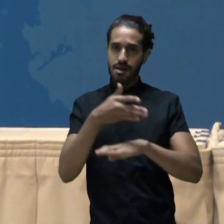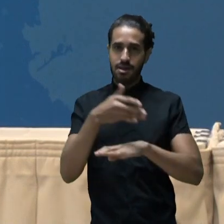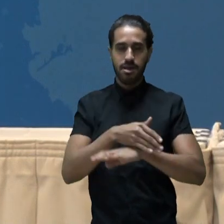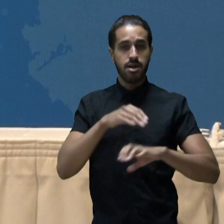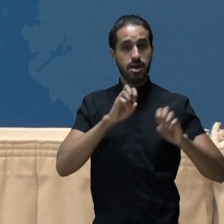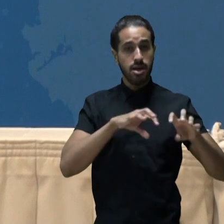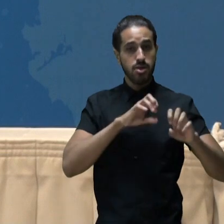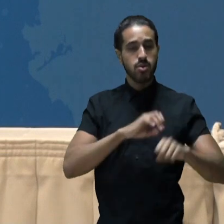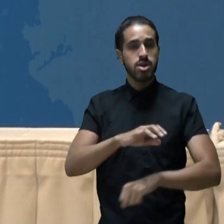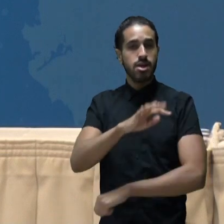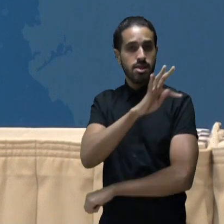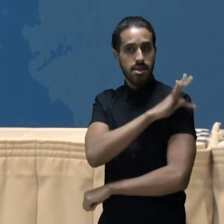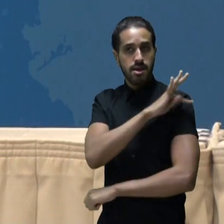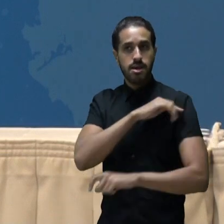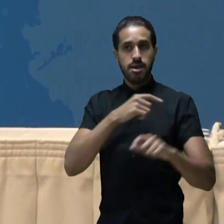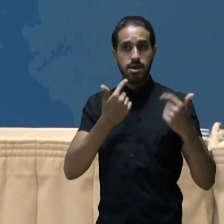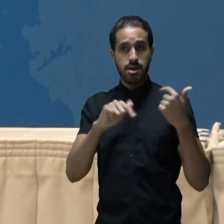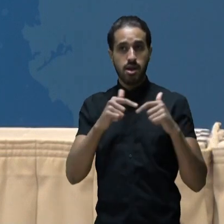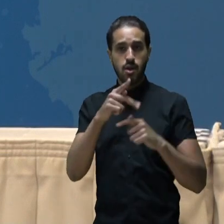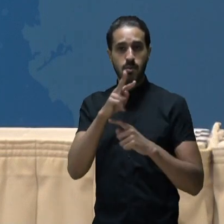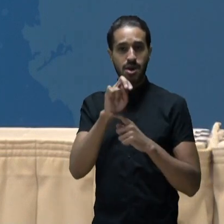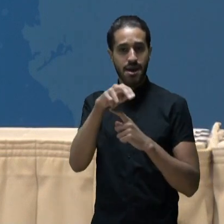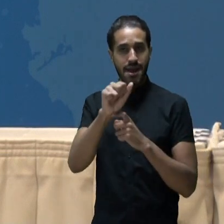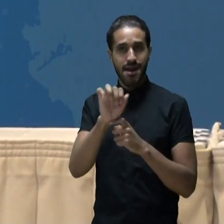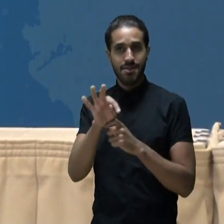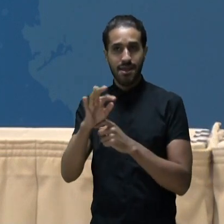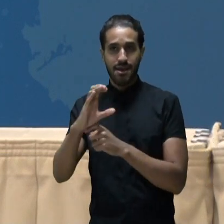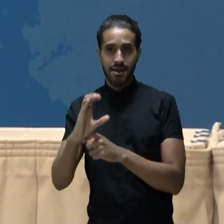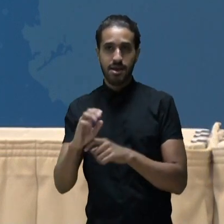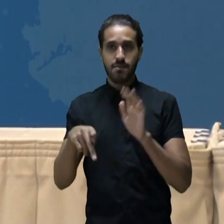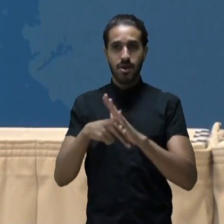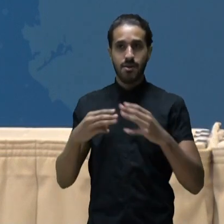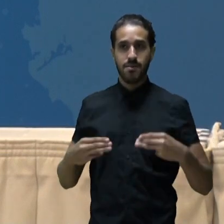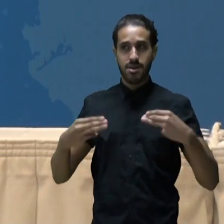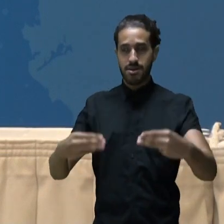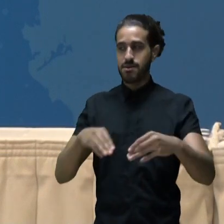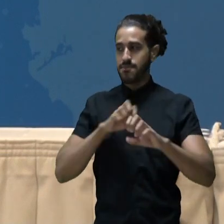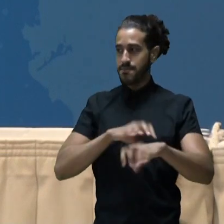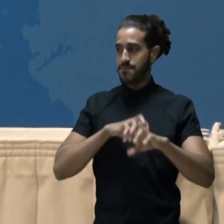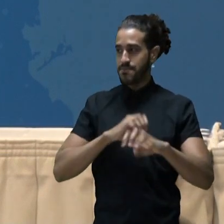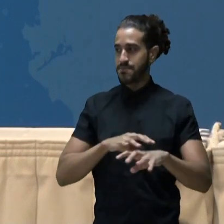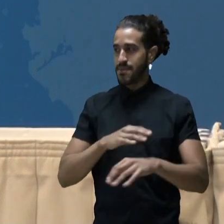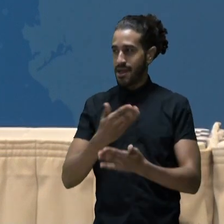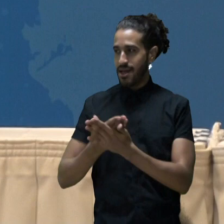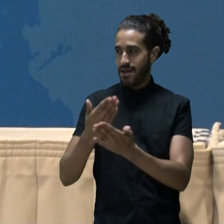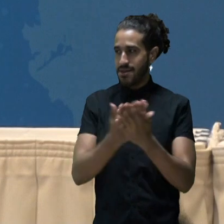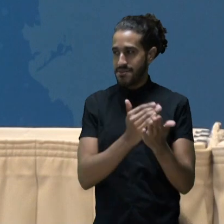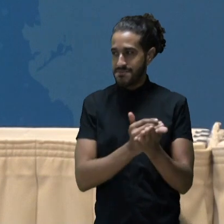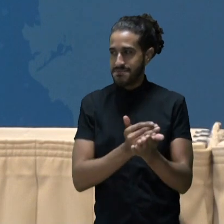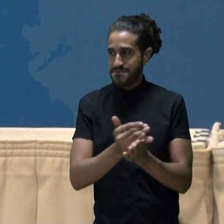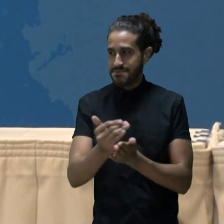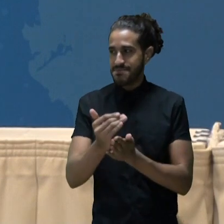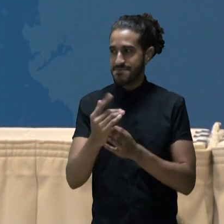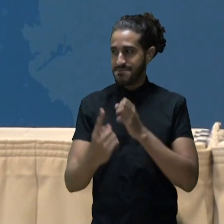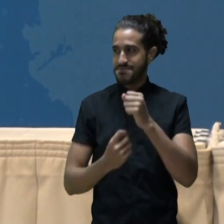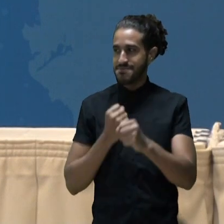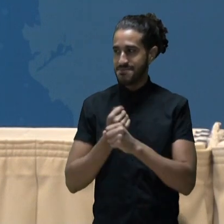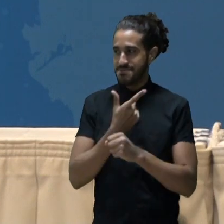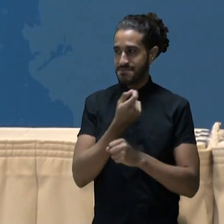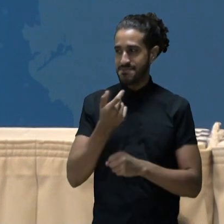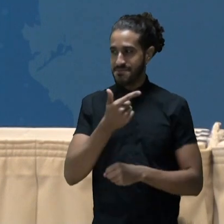Ensino Técnico e Emprego, o Pronatec, do Ministério da Educação. As aulas começam em 2022,